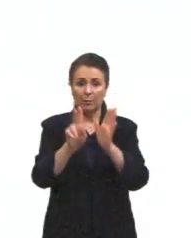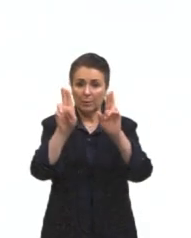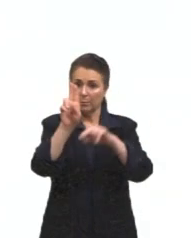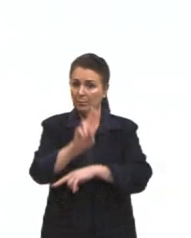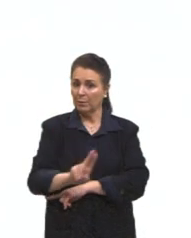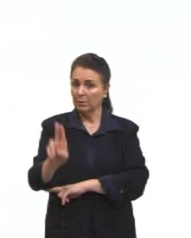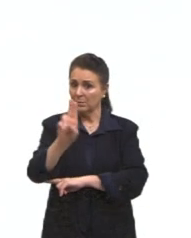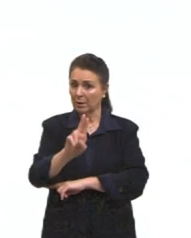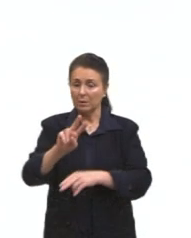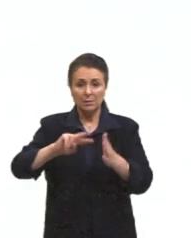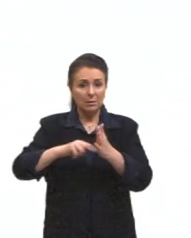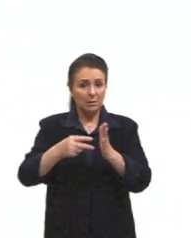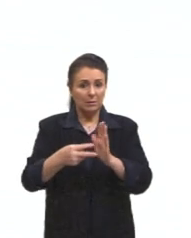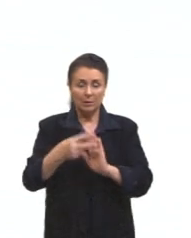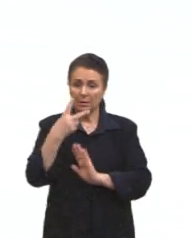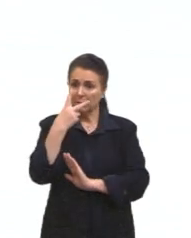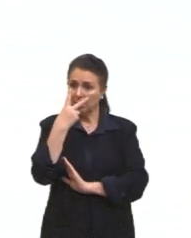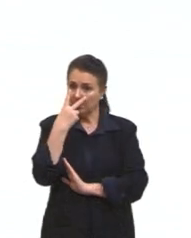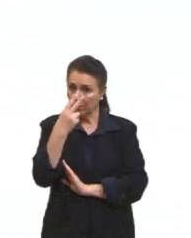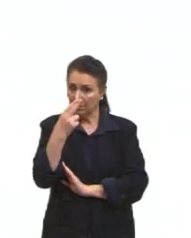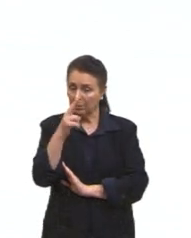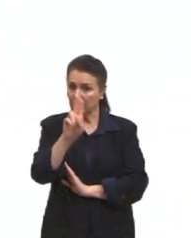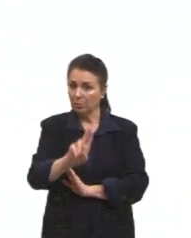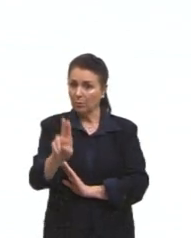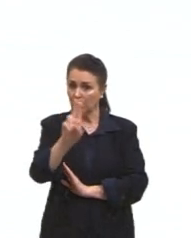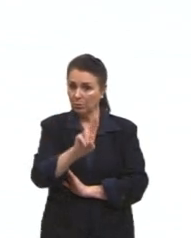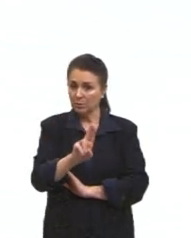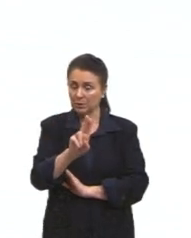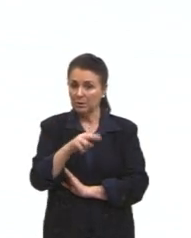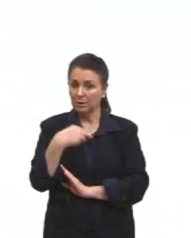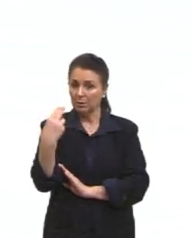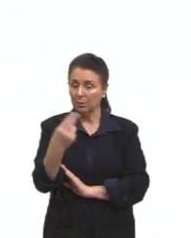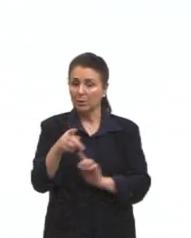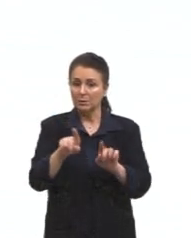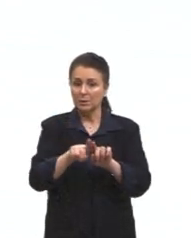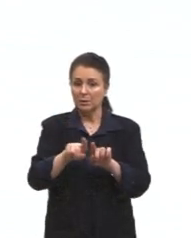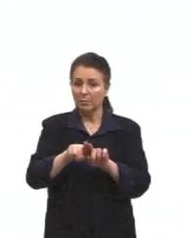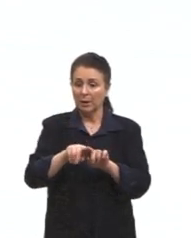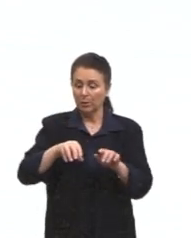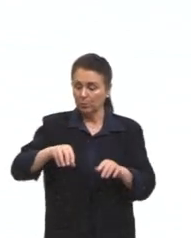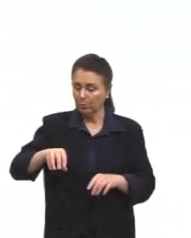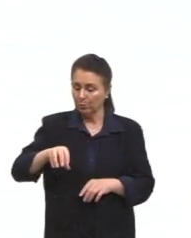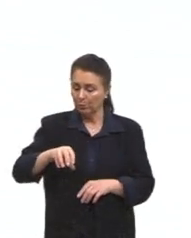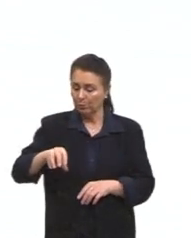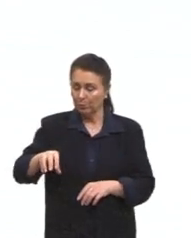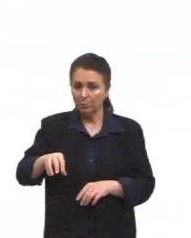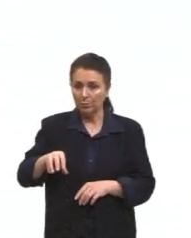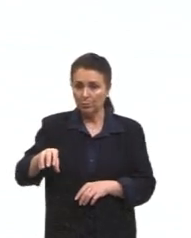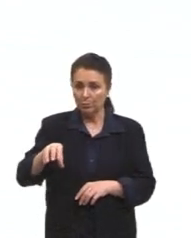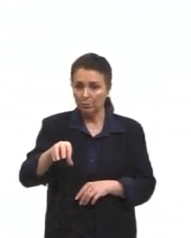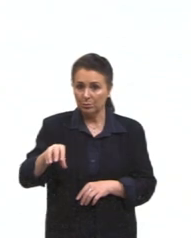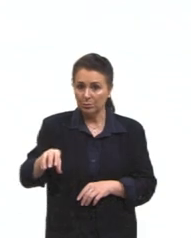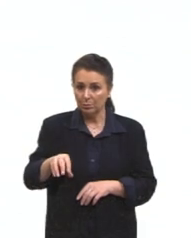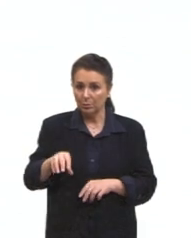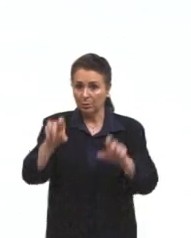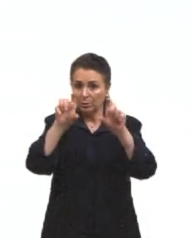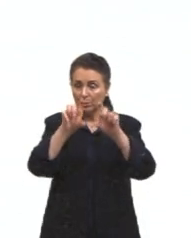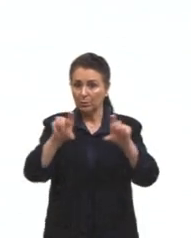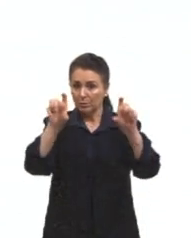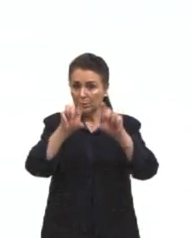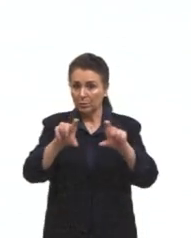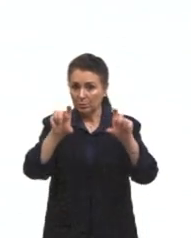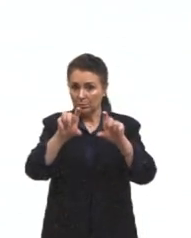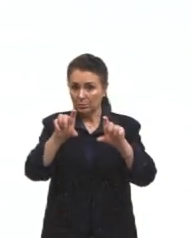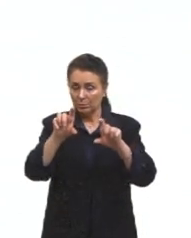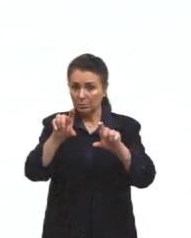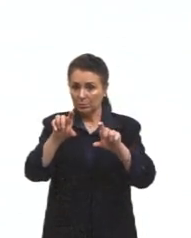mesma coisa que aquela. Então, eu uso na nossa língua. Ou o mouse do computador, né? Ou o rato, né? Nós vamos dizer que é um rato? Não, nós vamos